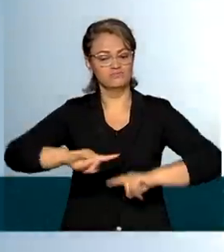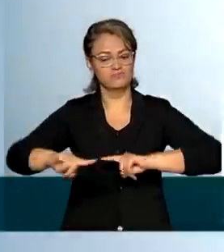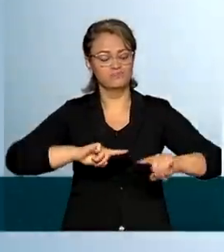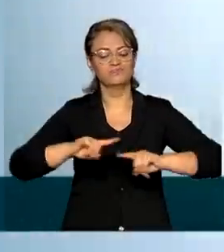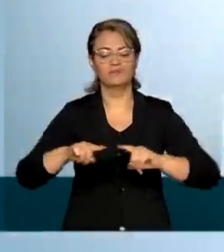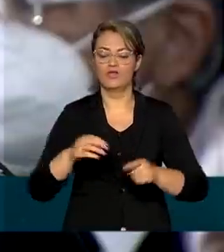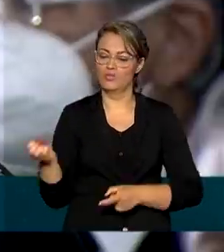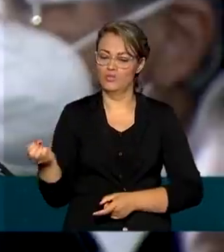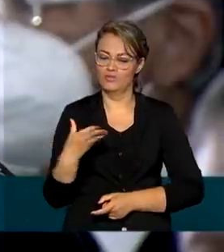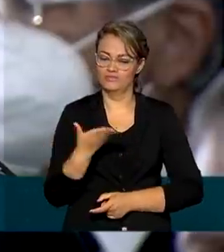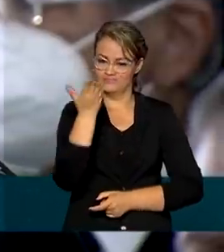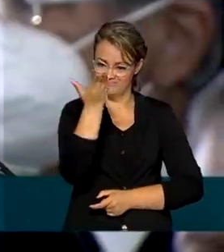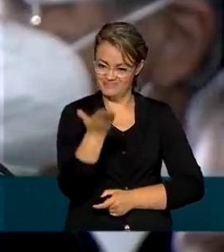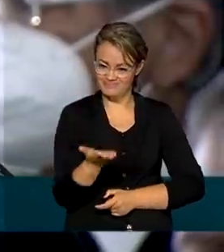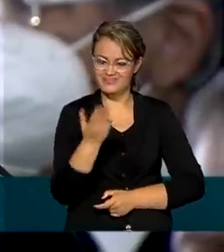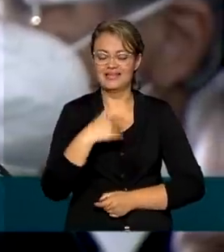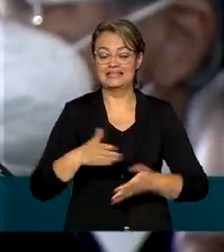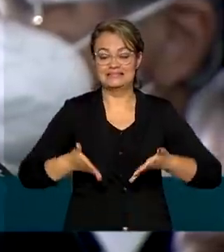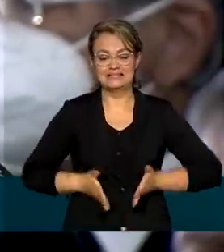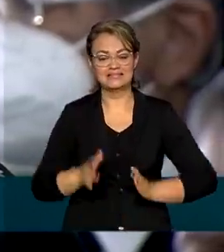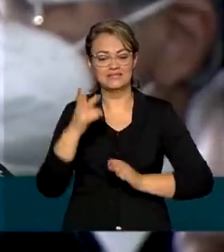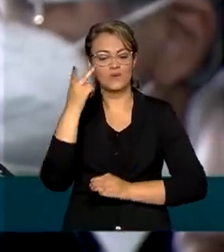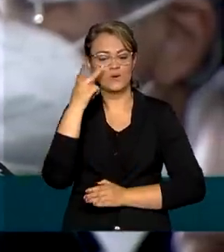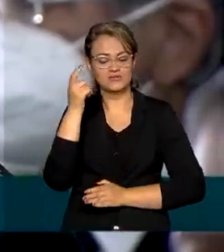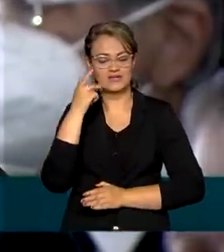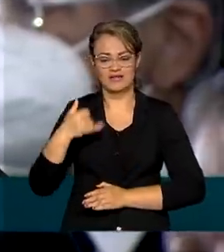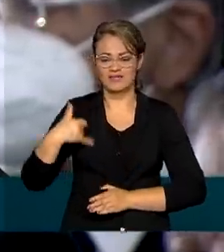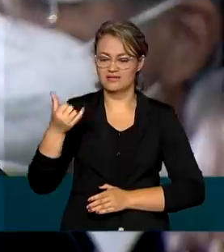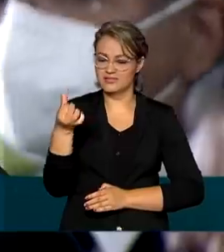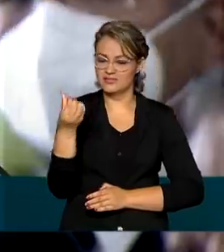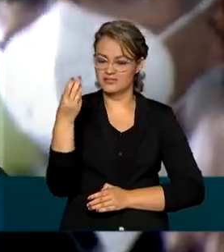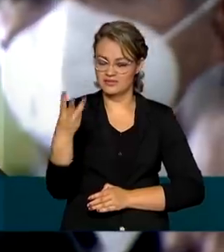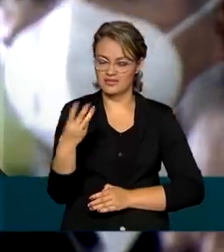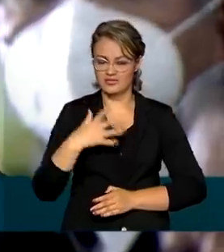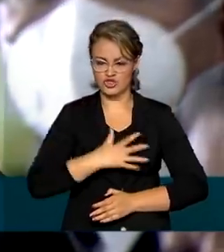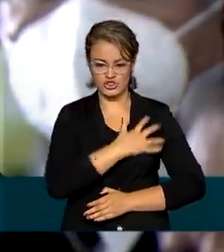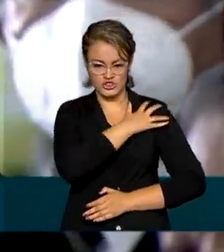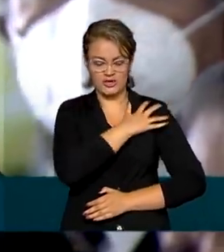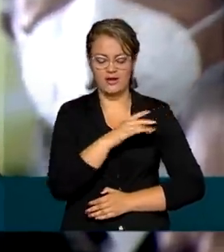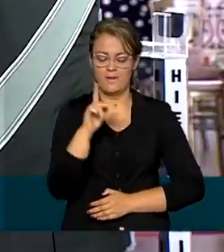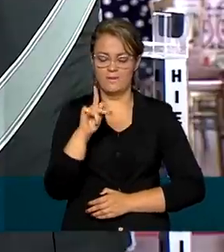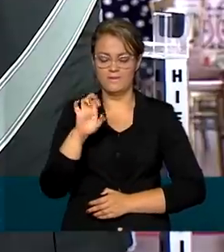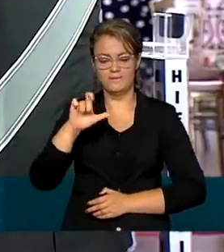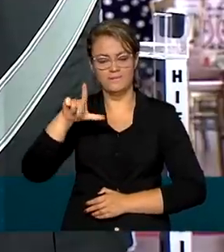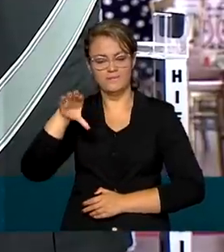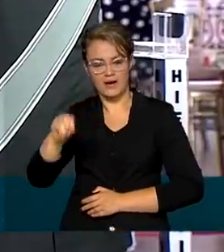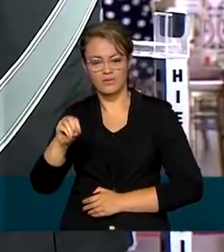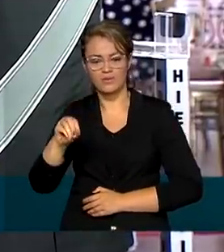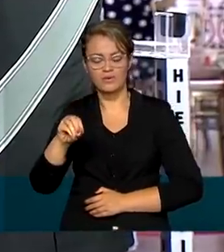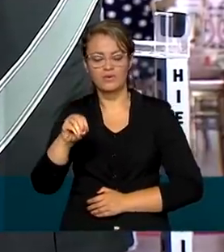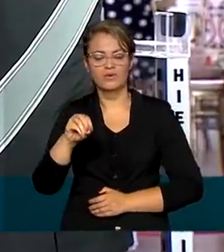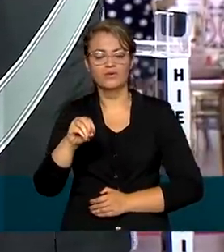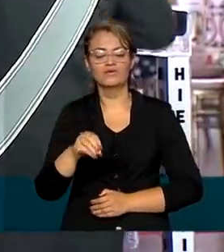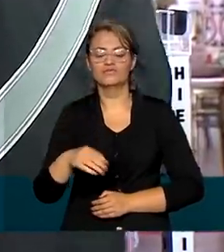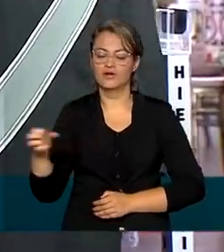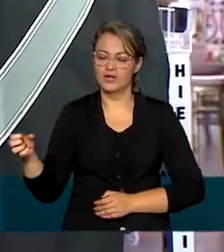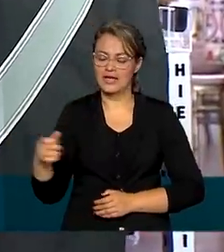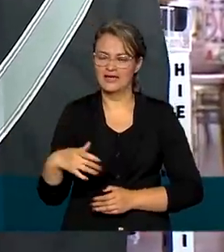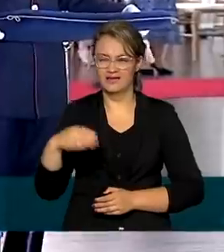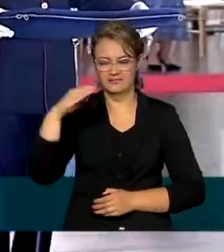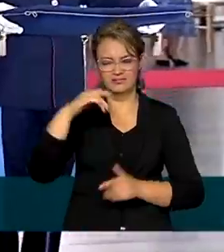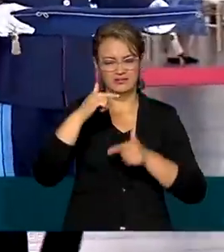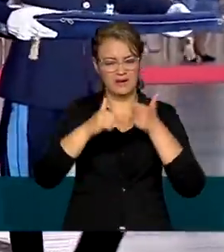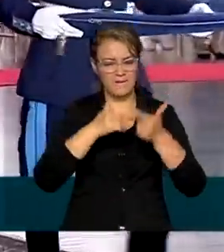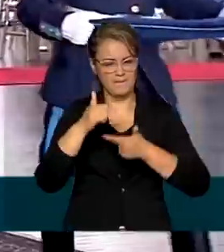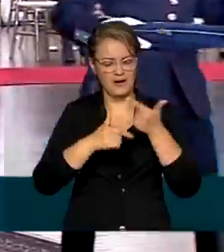novo comandante. Cearense com 63 anos, o general Paulo Sérgio Nogueira de Oliveira foi comandante